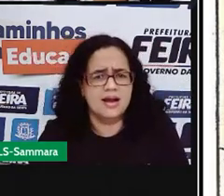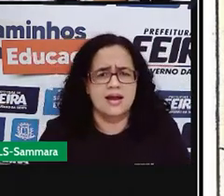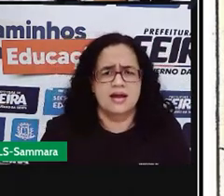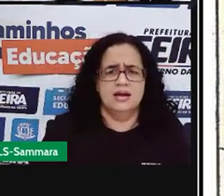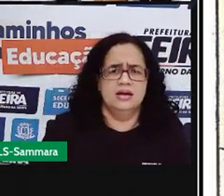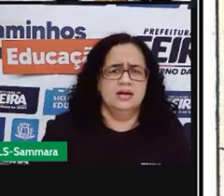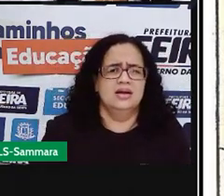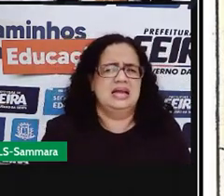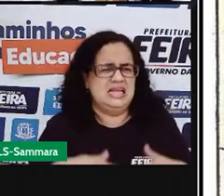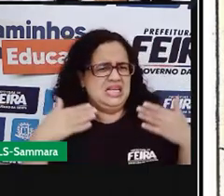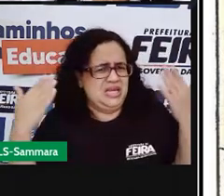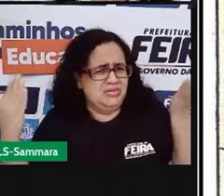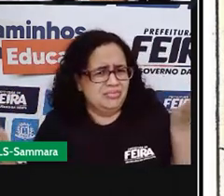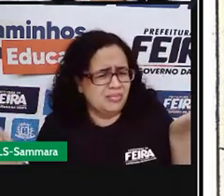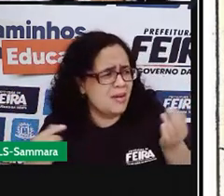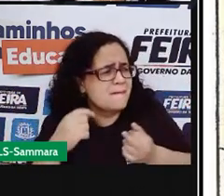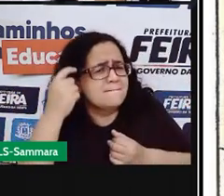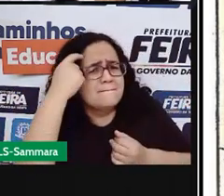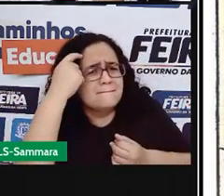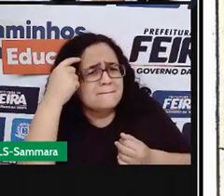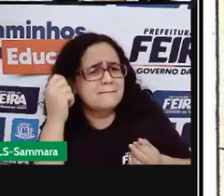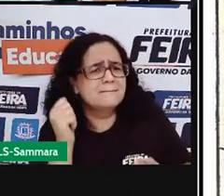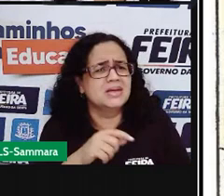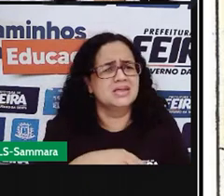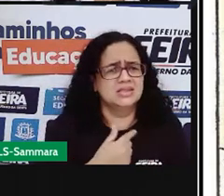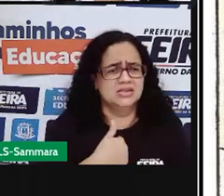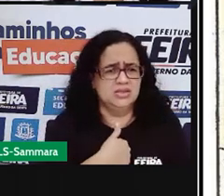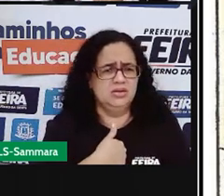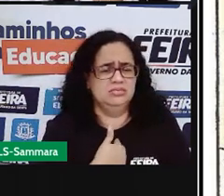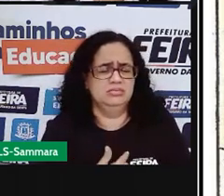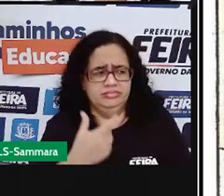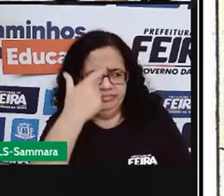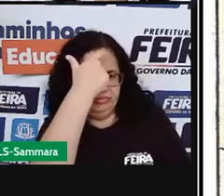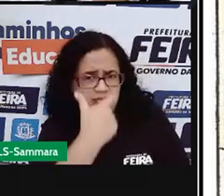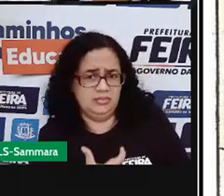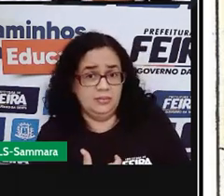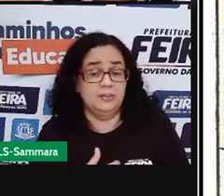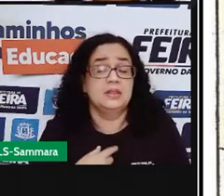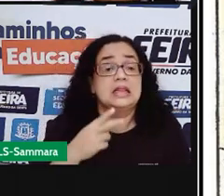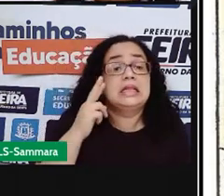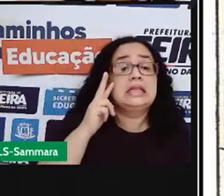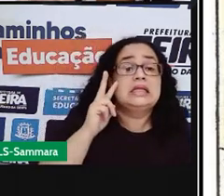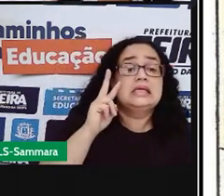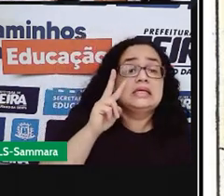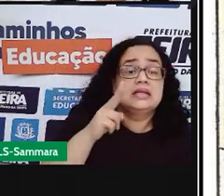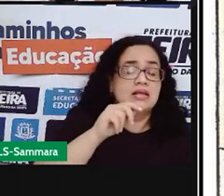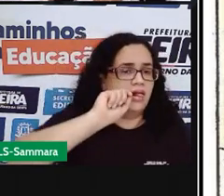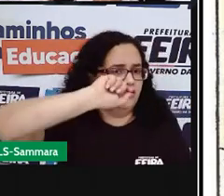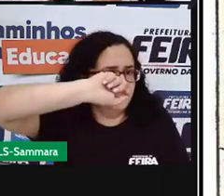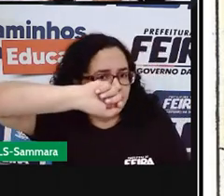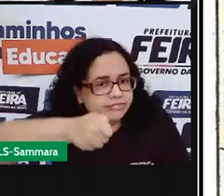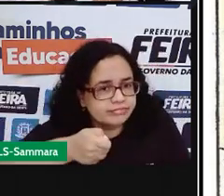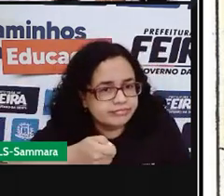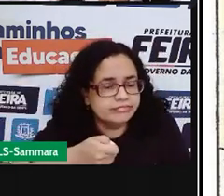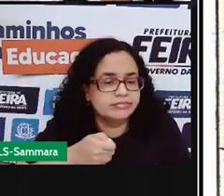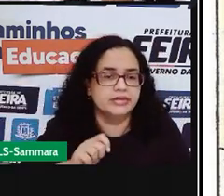prove. Ei, o que é que eles pensam que nós somos? E vai e desliga a TV.